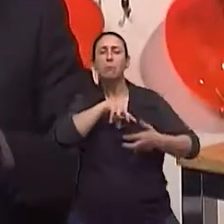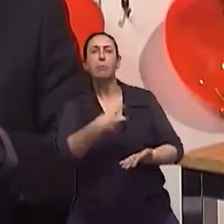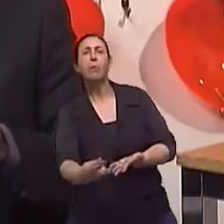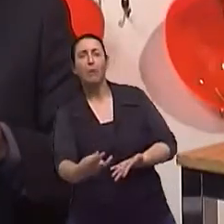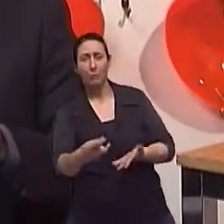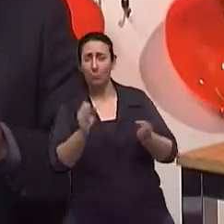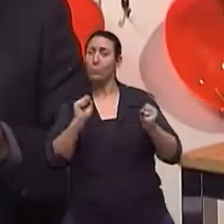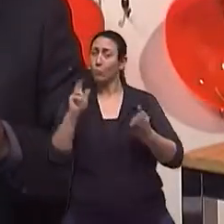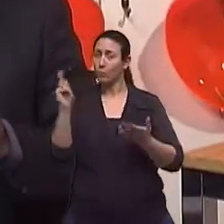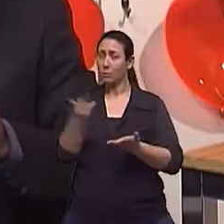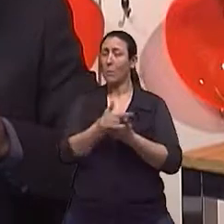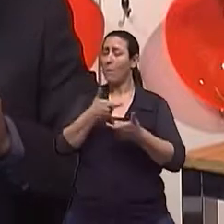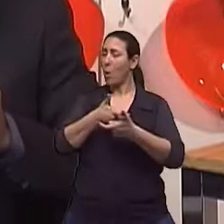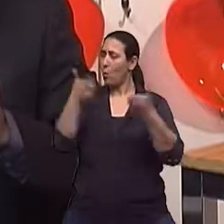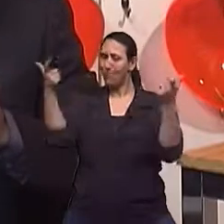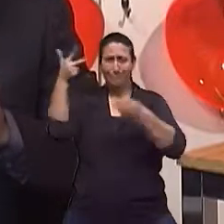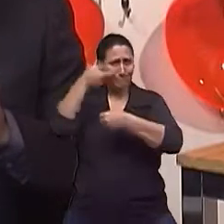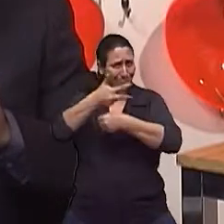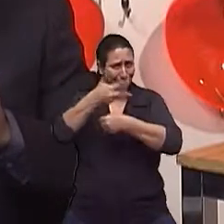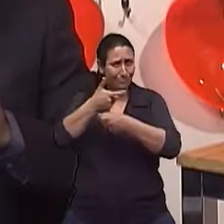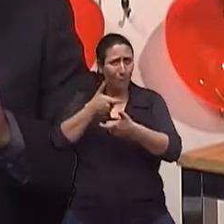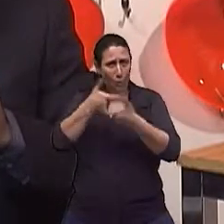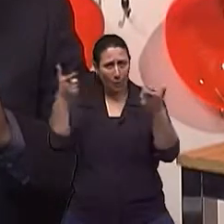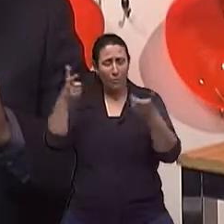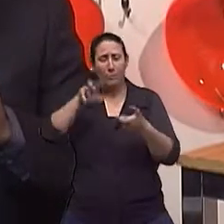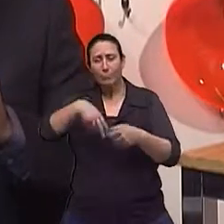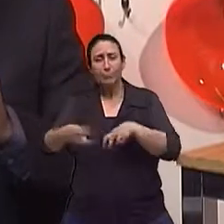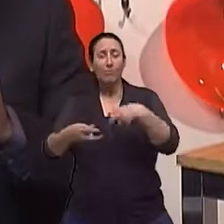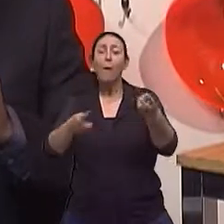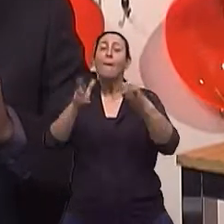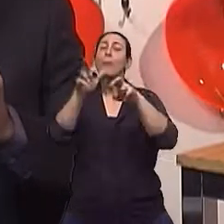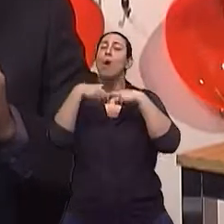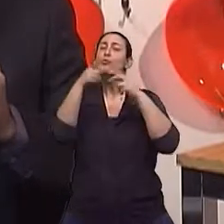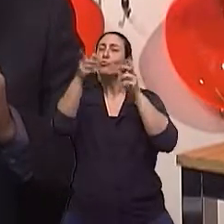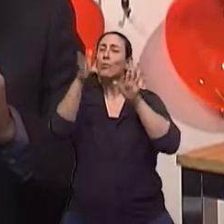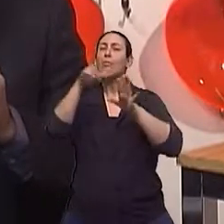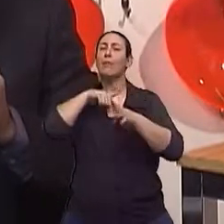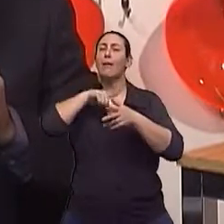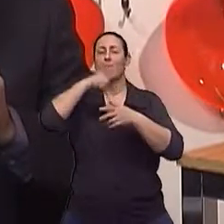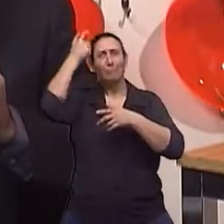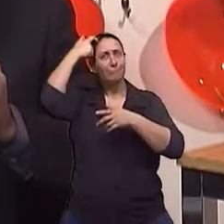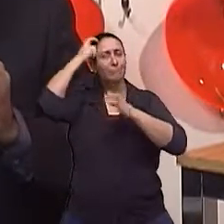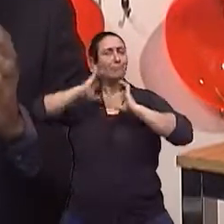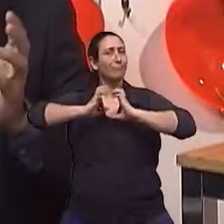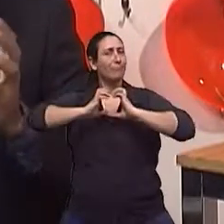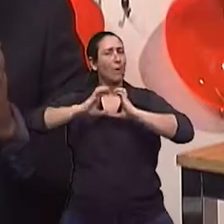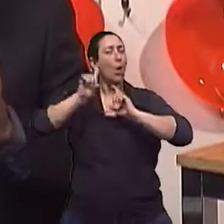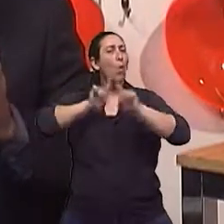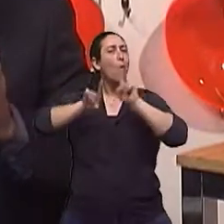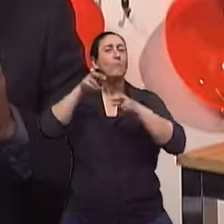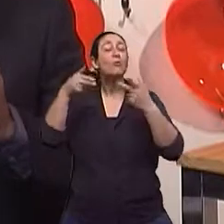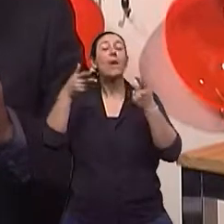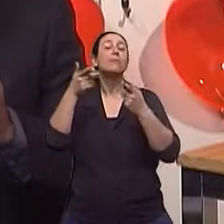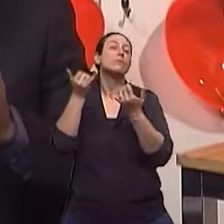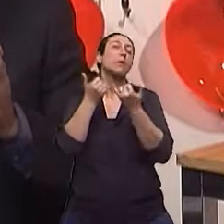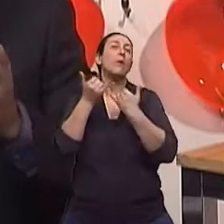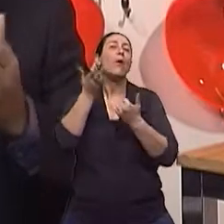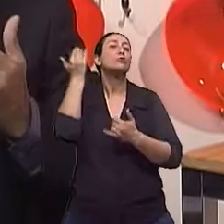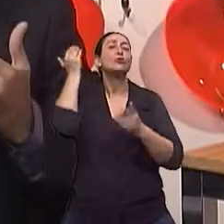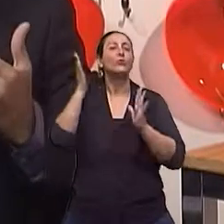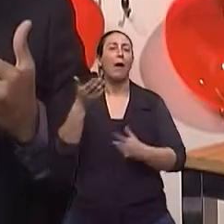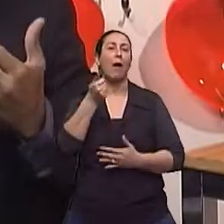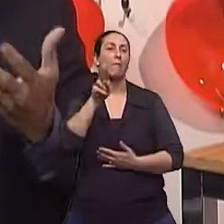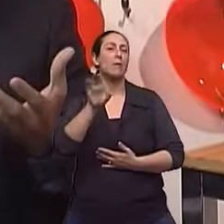têm um risco aumentado de quedas, a maioria deles tem já alguma doença cerebral, como esses vários mini AVCs muitas vezes não sabem, né?